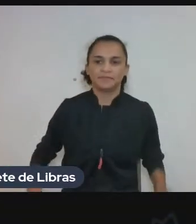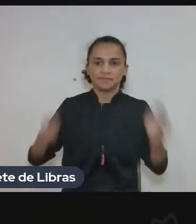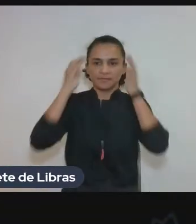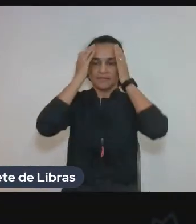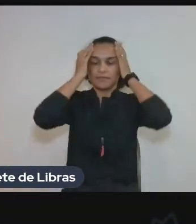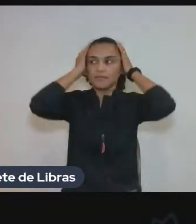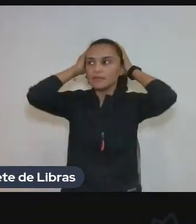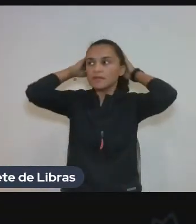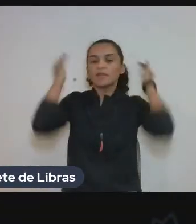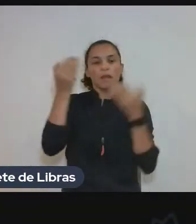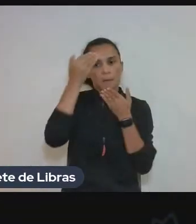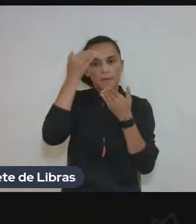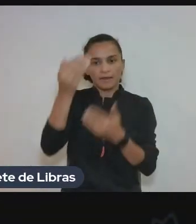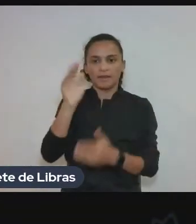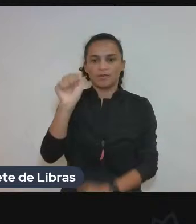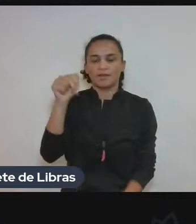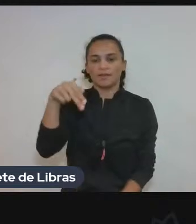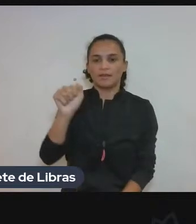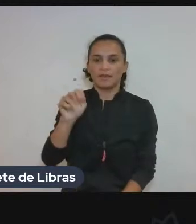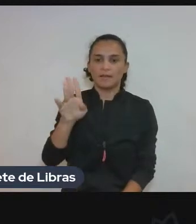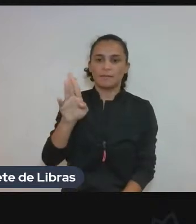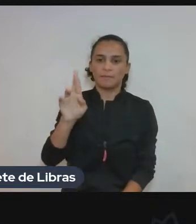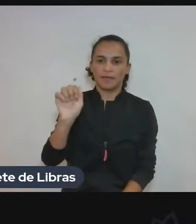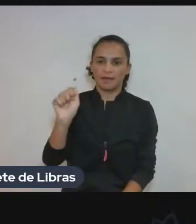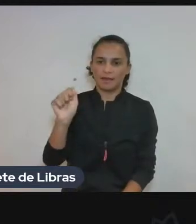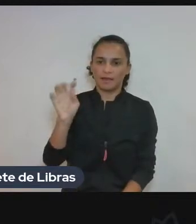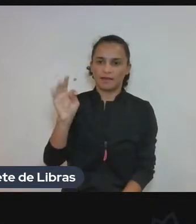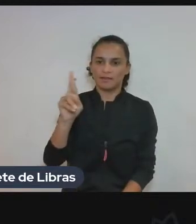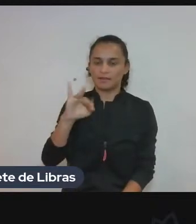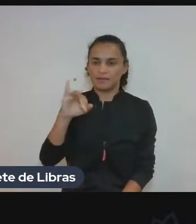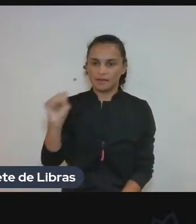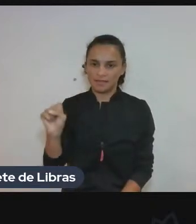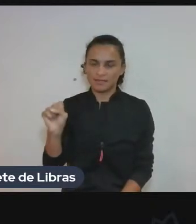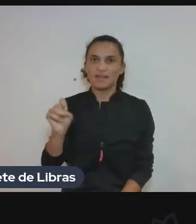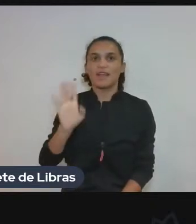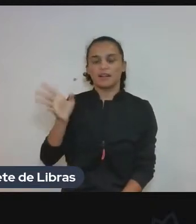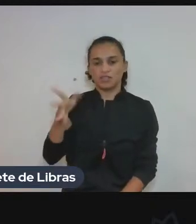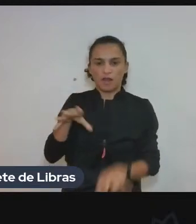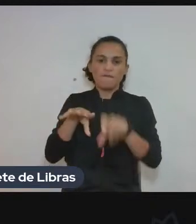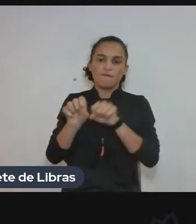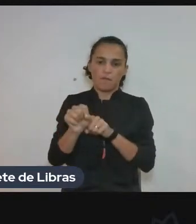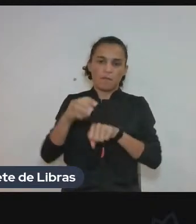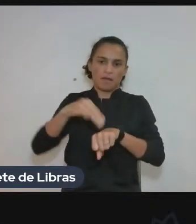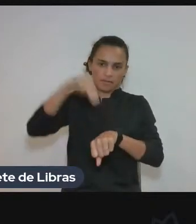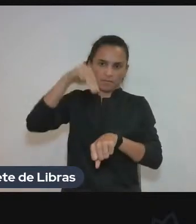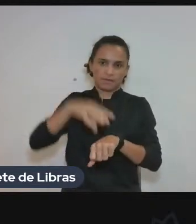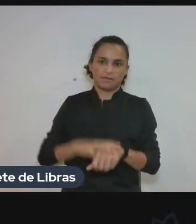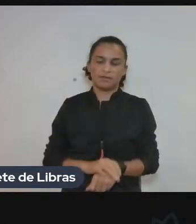Obrigado, Ana Beatriz. Então, corrigindo, né? Não é mestrando, é a MES. Ana Beatriz.